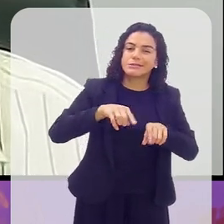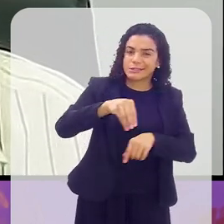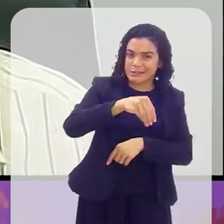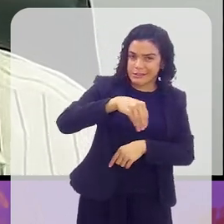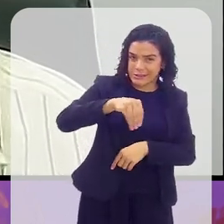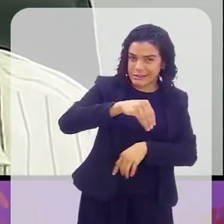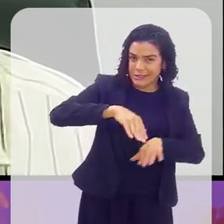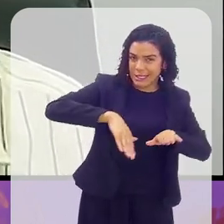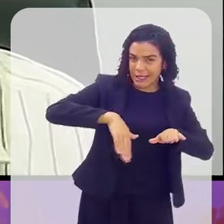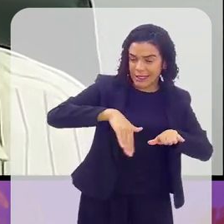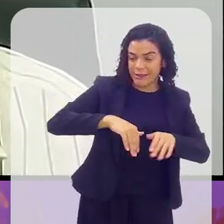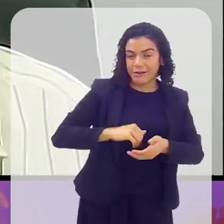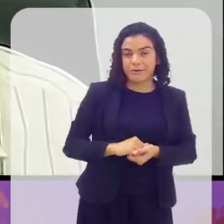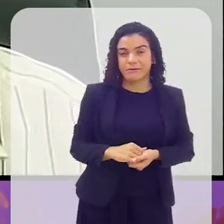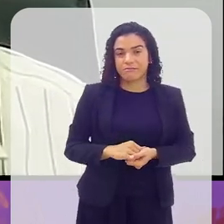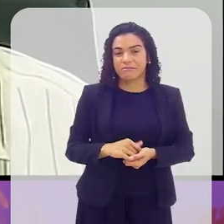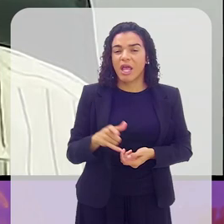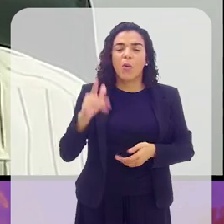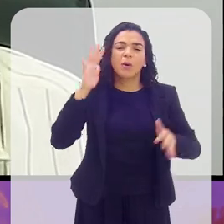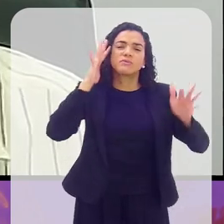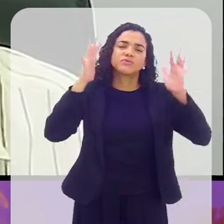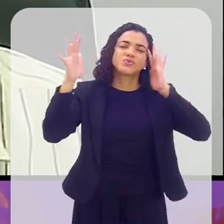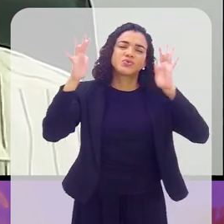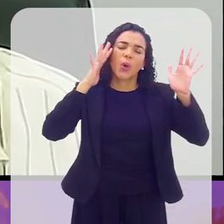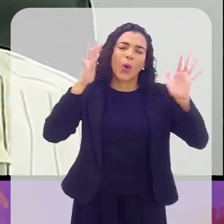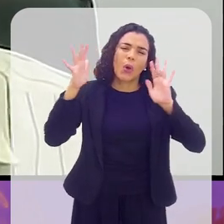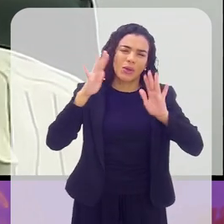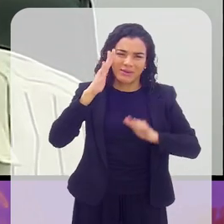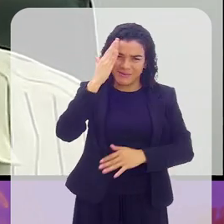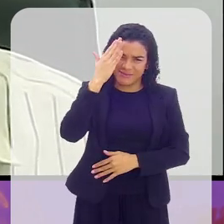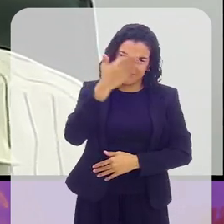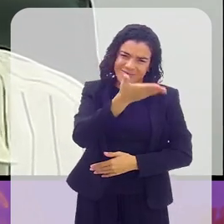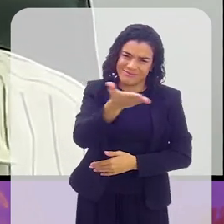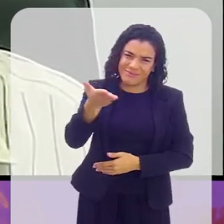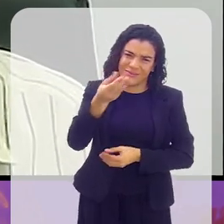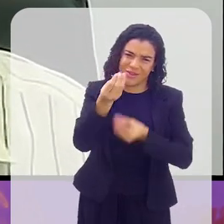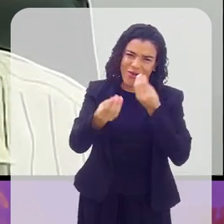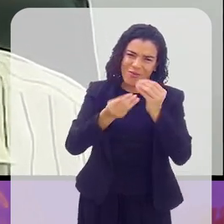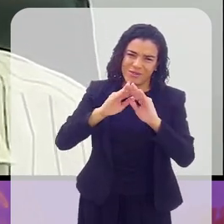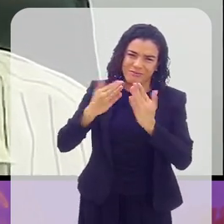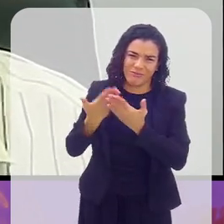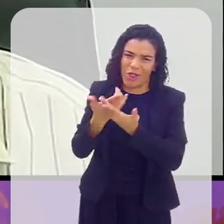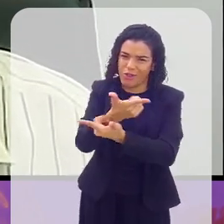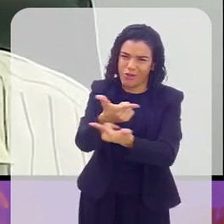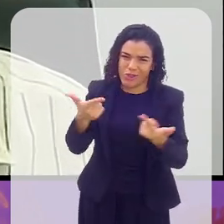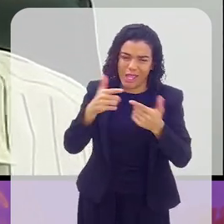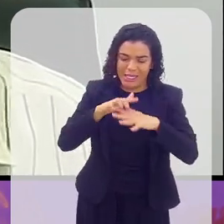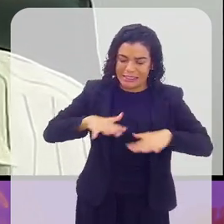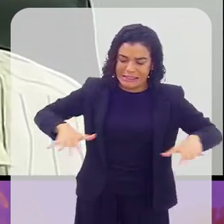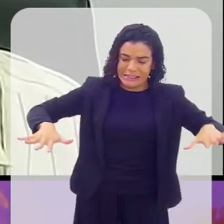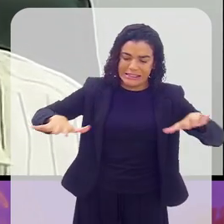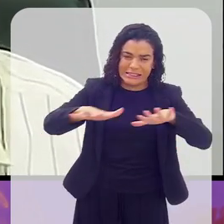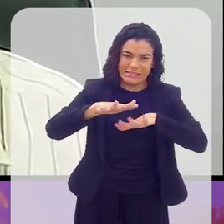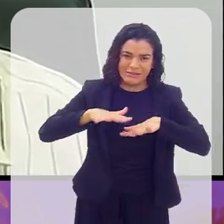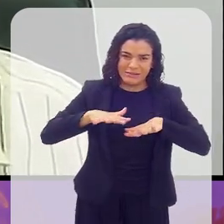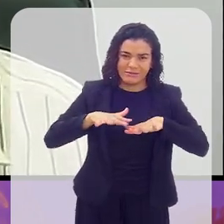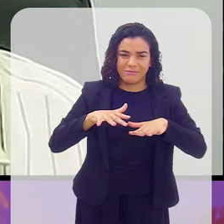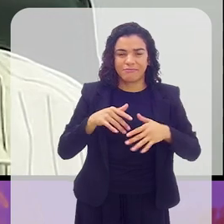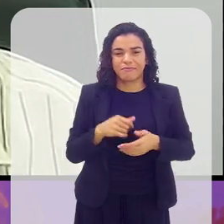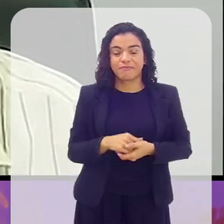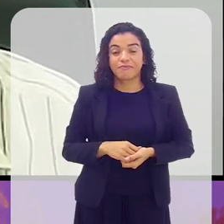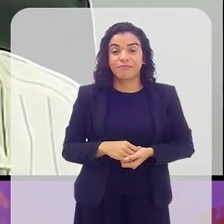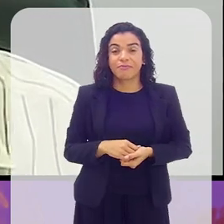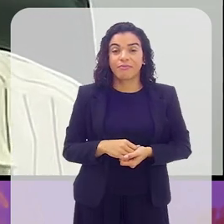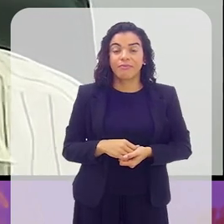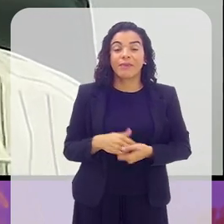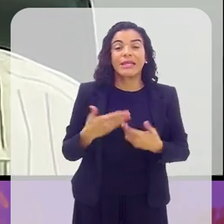quadras de areia. Mas isso é um sonho, é uma utopia. A sabe que as escolas não têm esse espaço. A gente vai contar